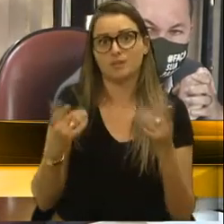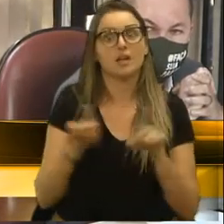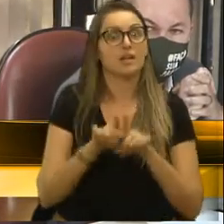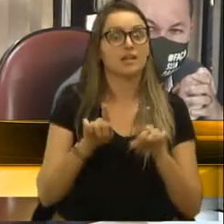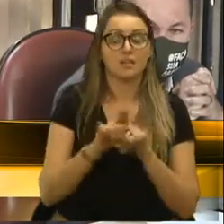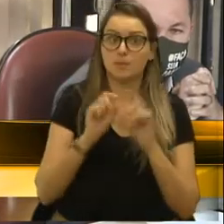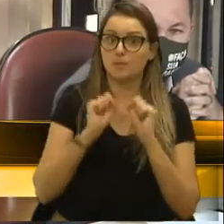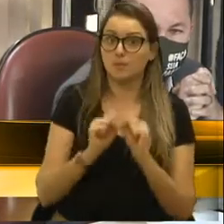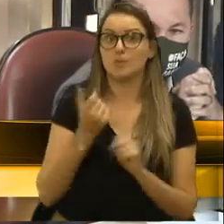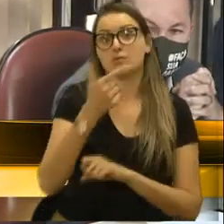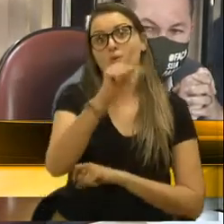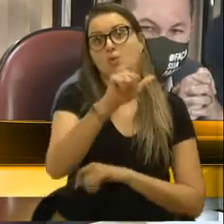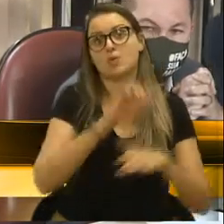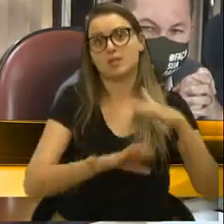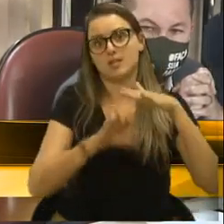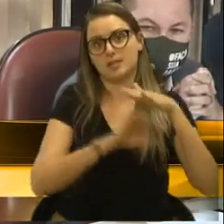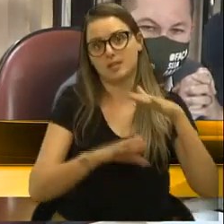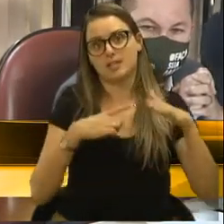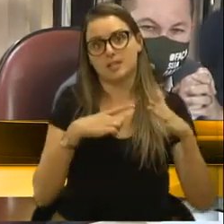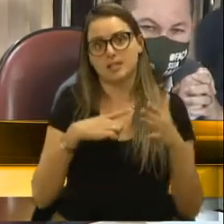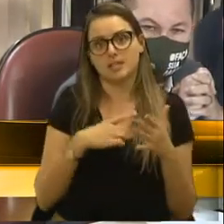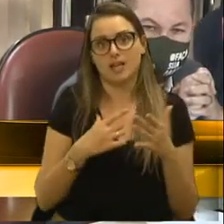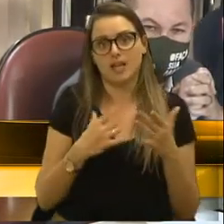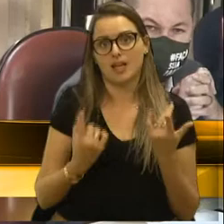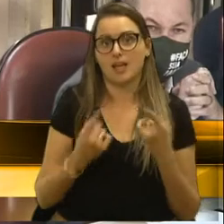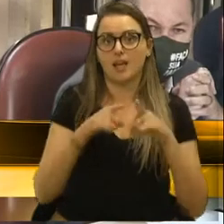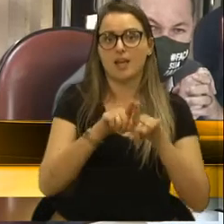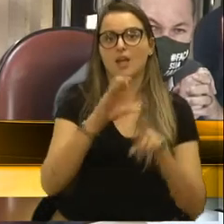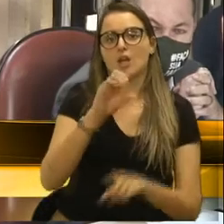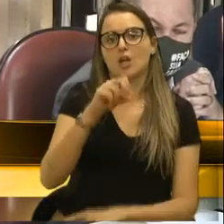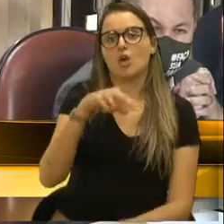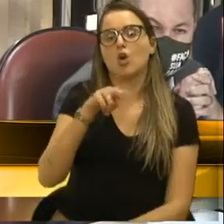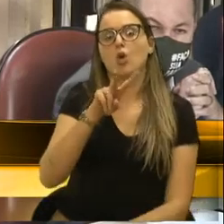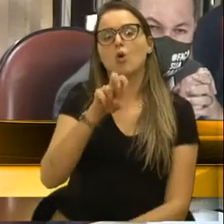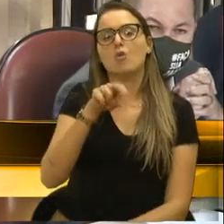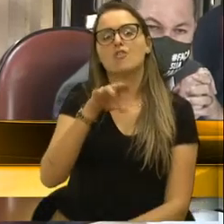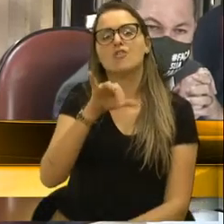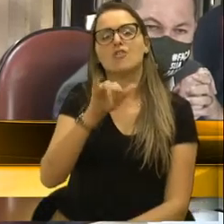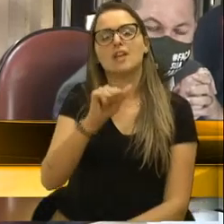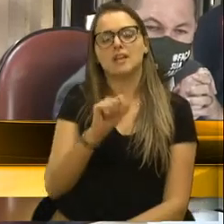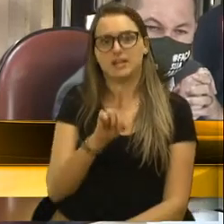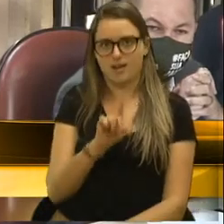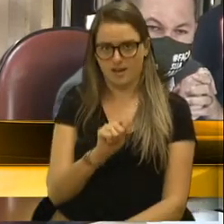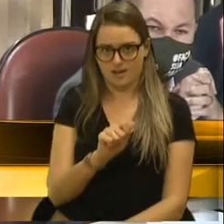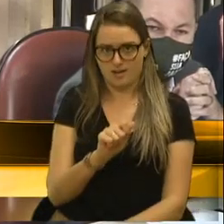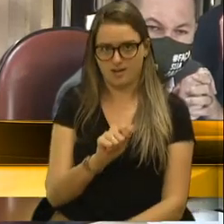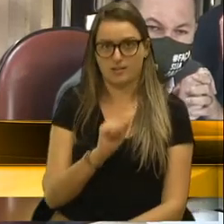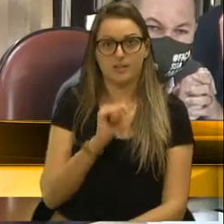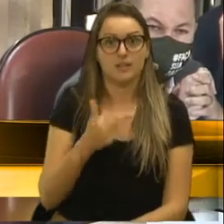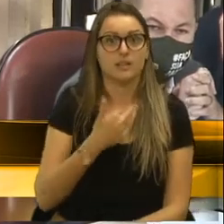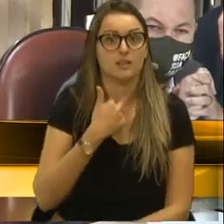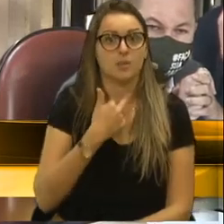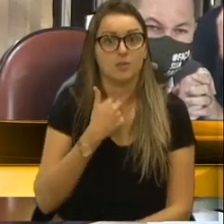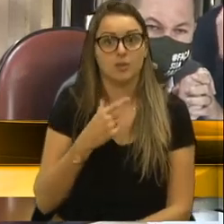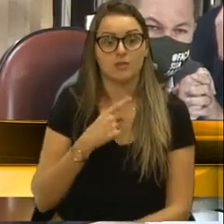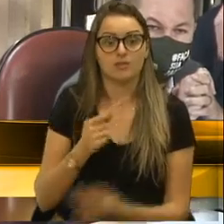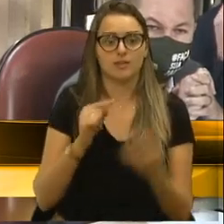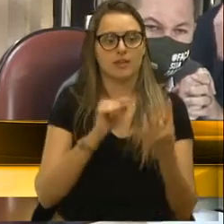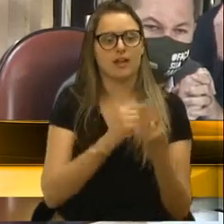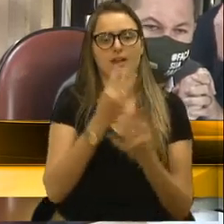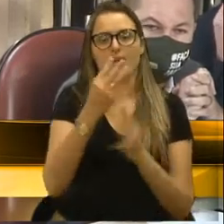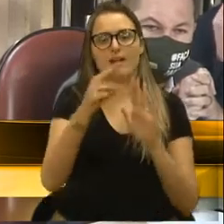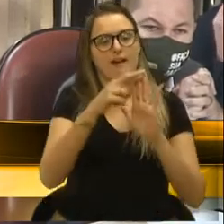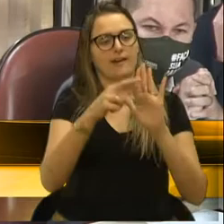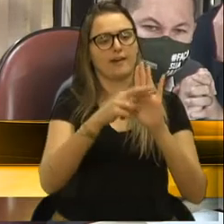outra empresa para ser conveniada. Então, a gente não pode ter três, quatro regras. O serviço